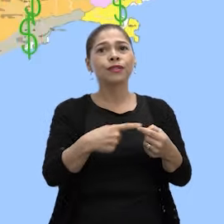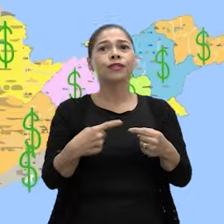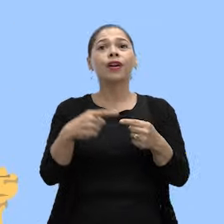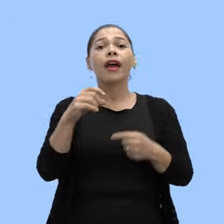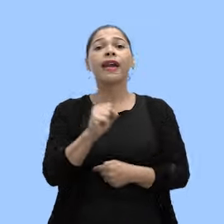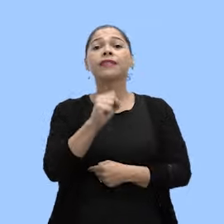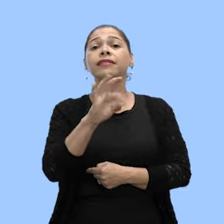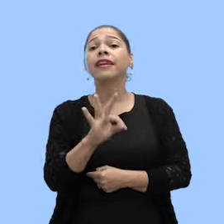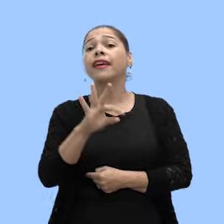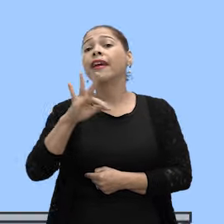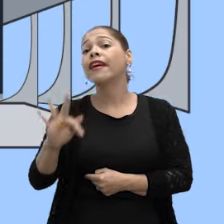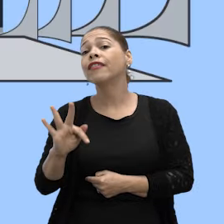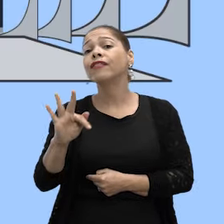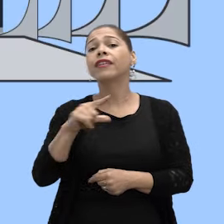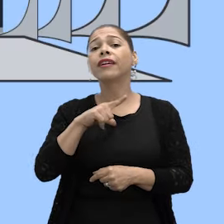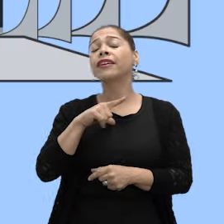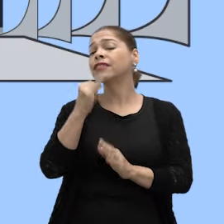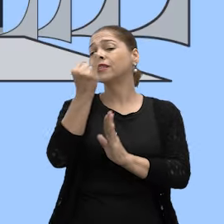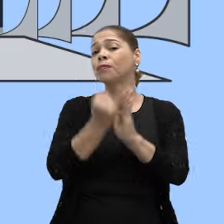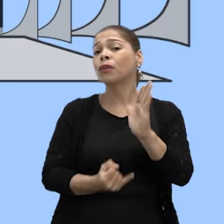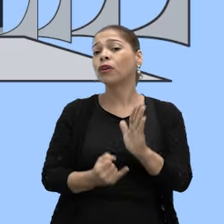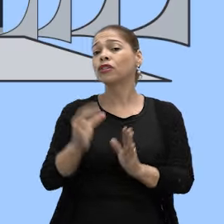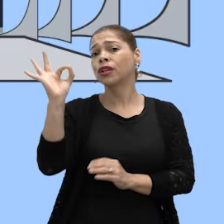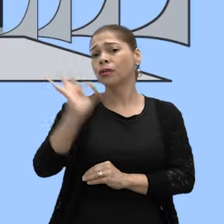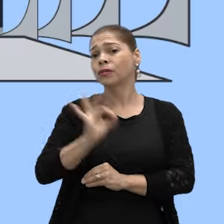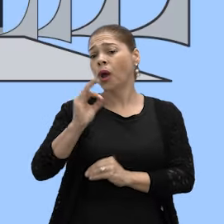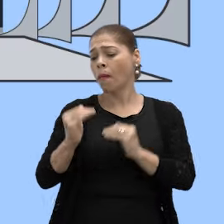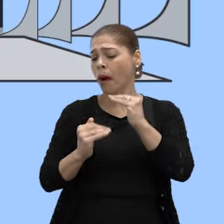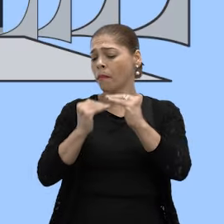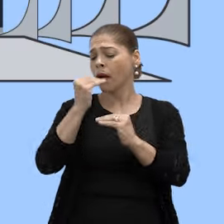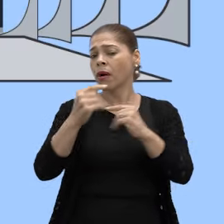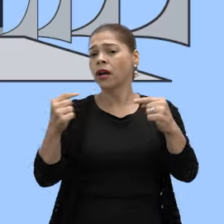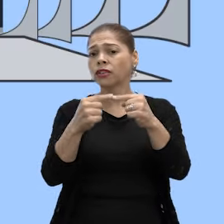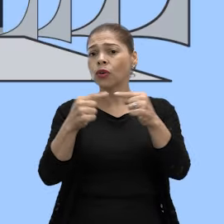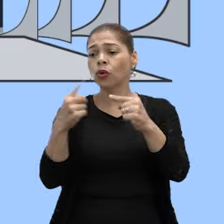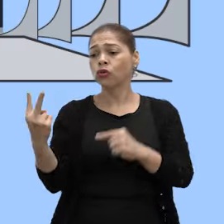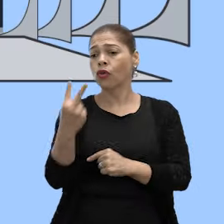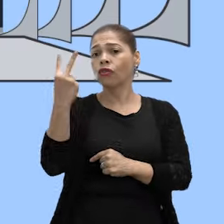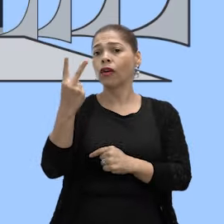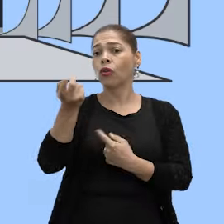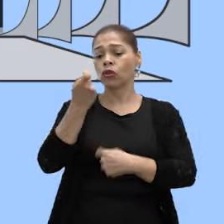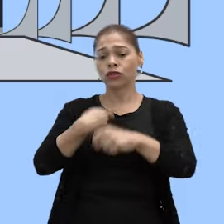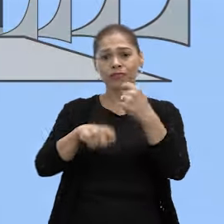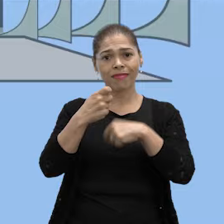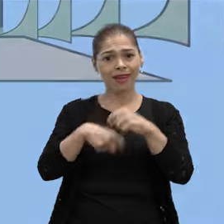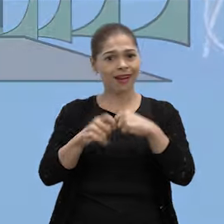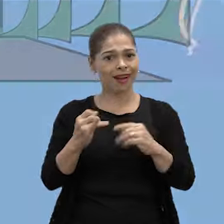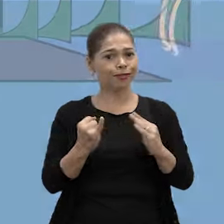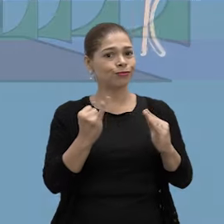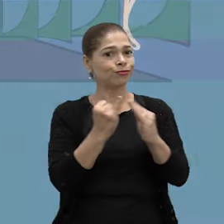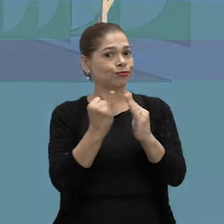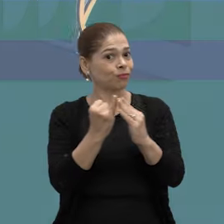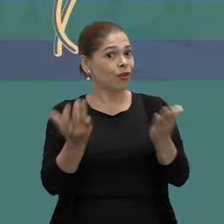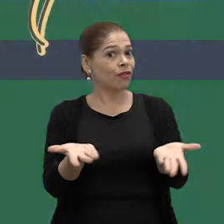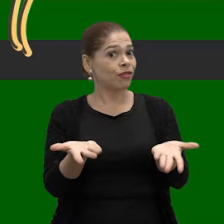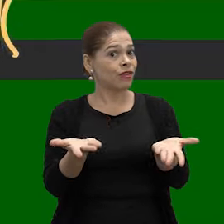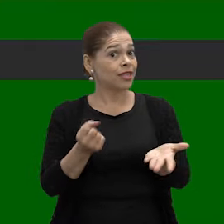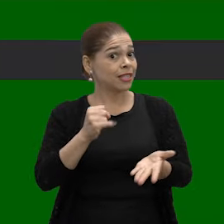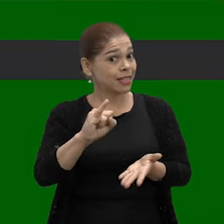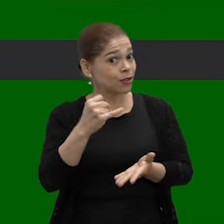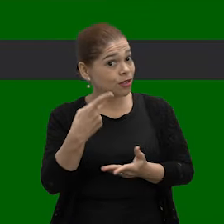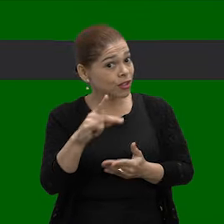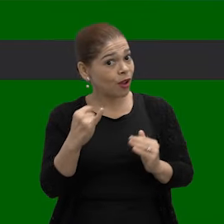municípios. Segundo o entendimento do STF, esse imposto pode ter alíquotas progressivas de acordo com o valor de mercado do imóvel.